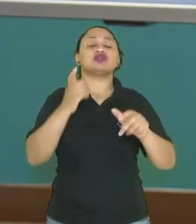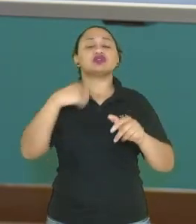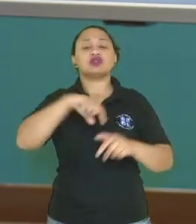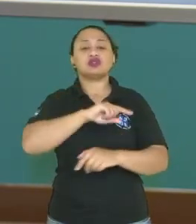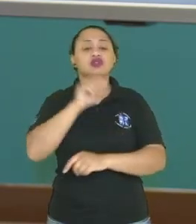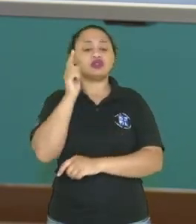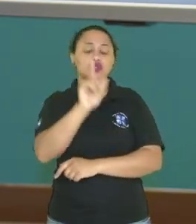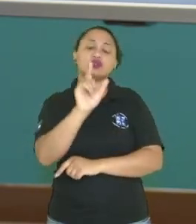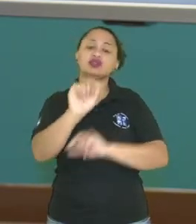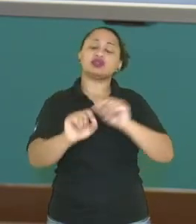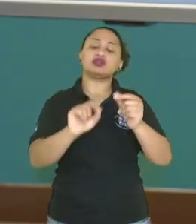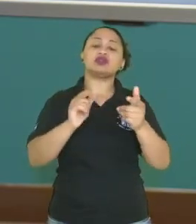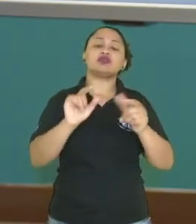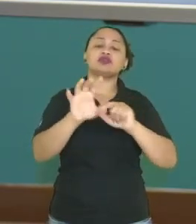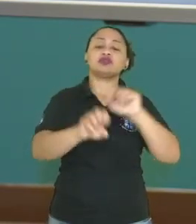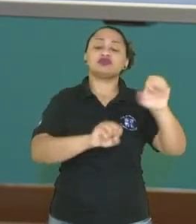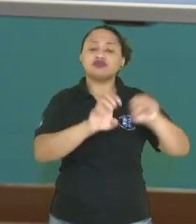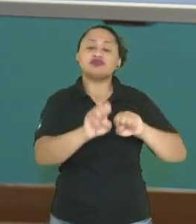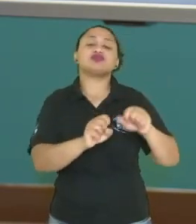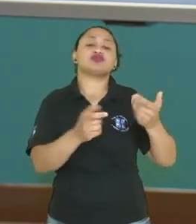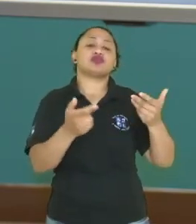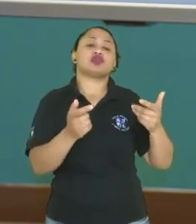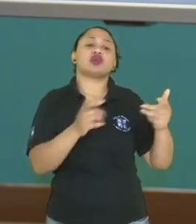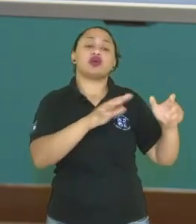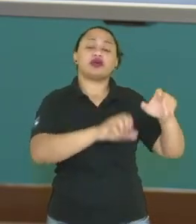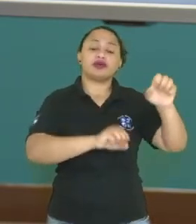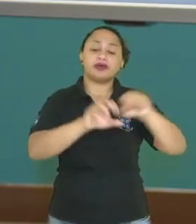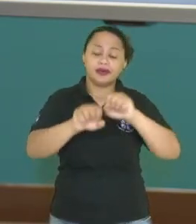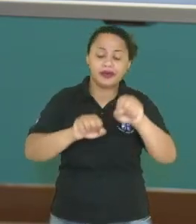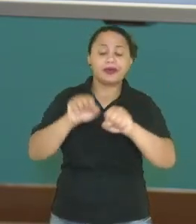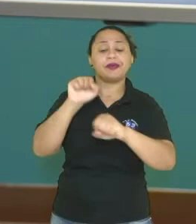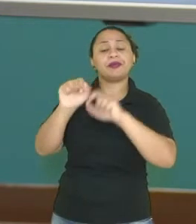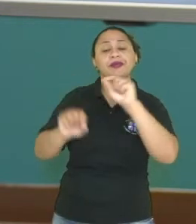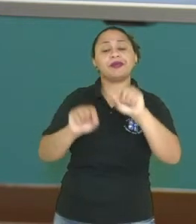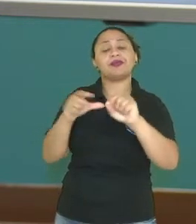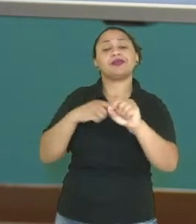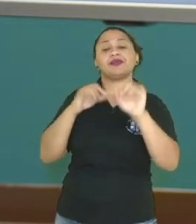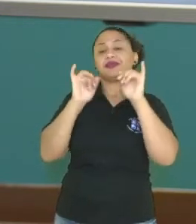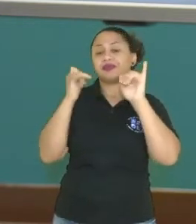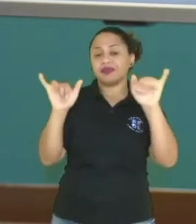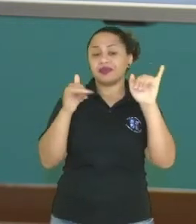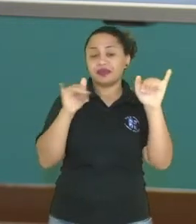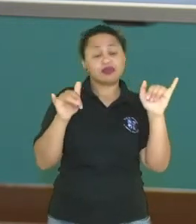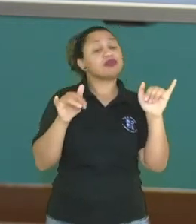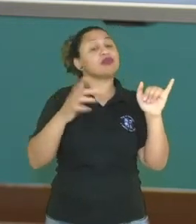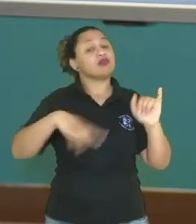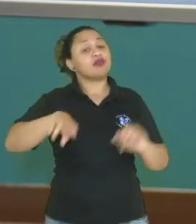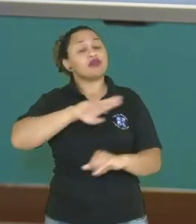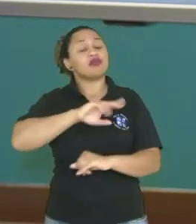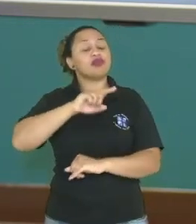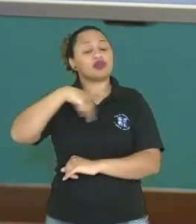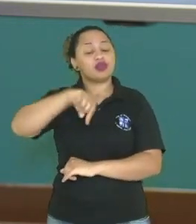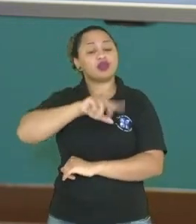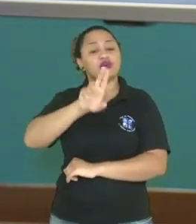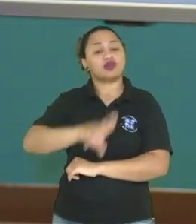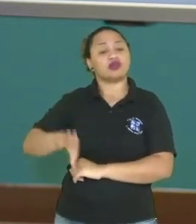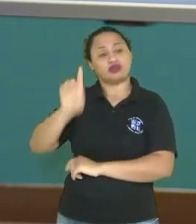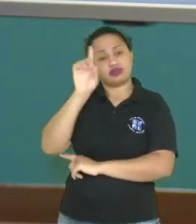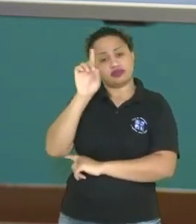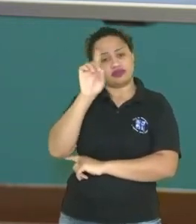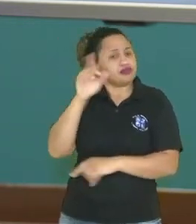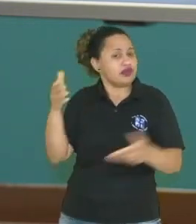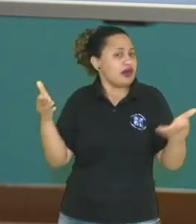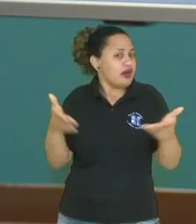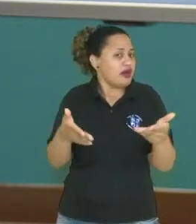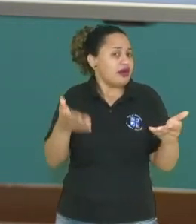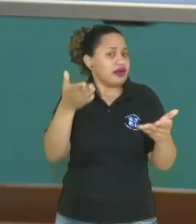retirar, né, são várias fontes de onde provém a energia elétrica que nós usamos no nosso dia a dia. Agora mesmo aí para